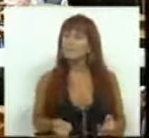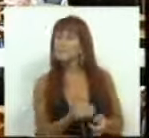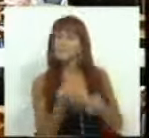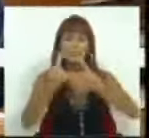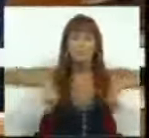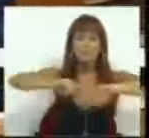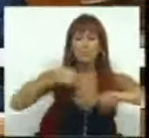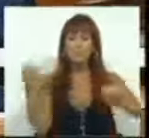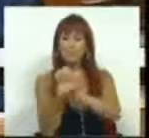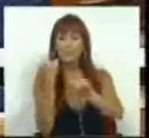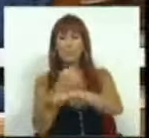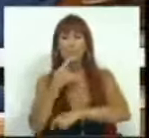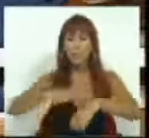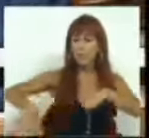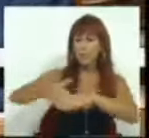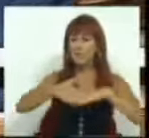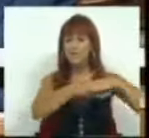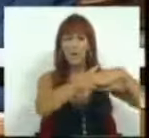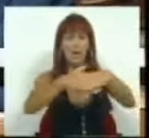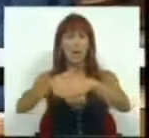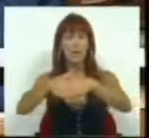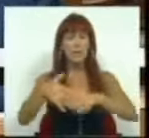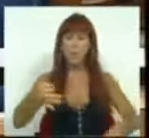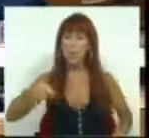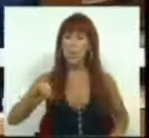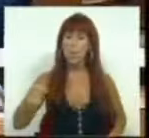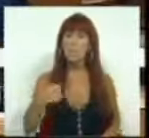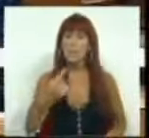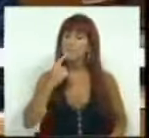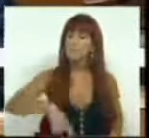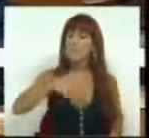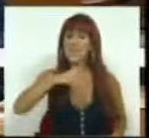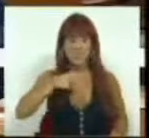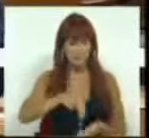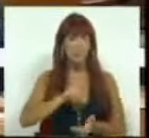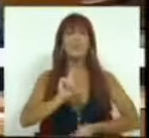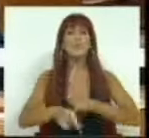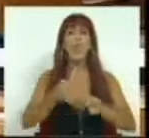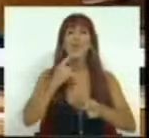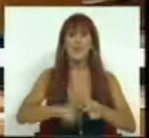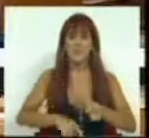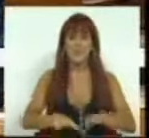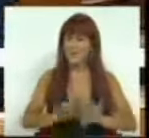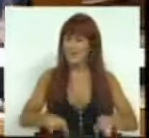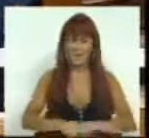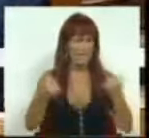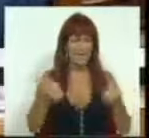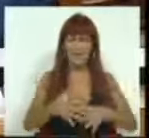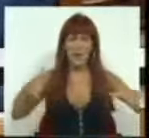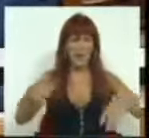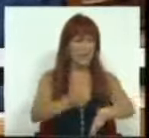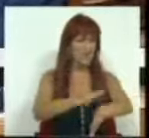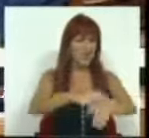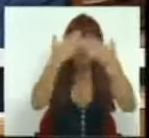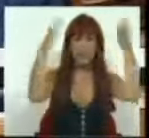dinâmico e altamente participado, o PS reafirmou o seu posicionamento como grande partido da esquerda